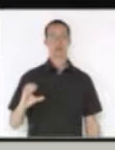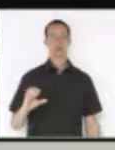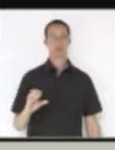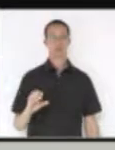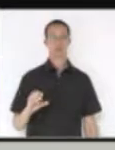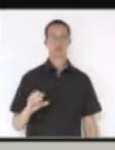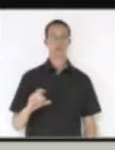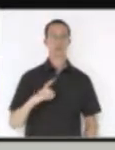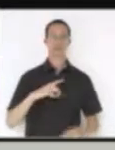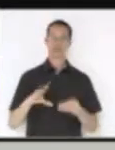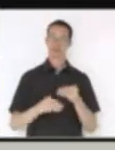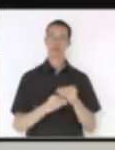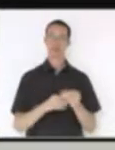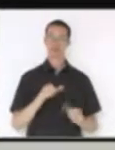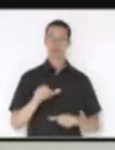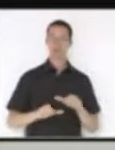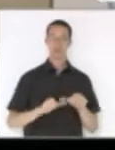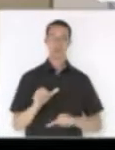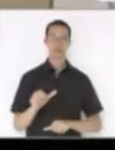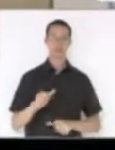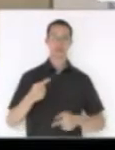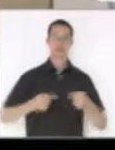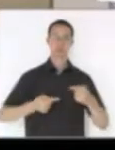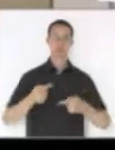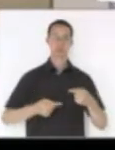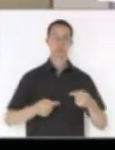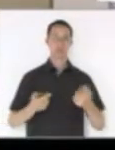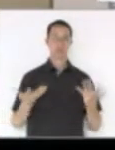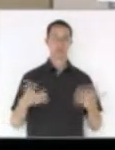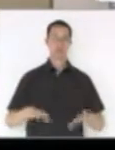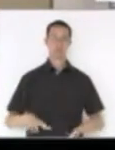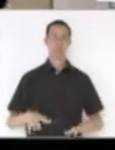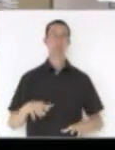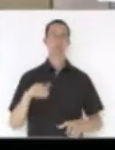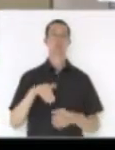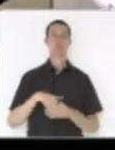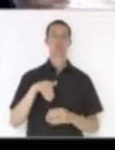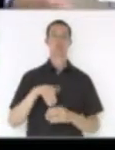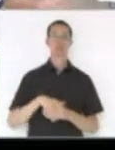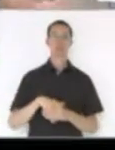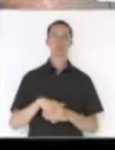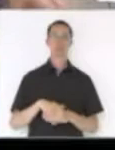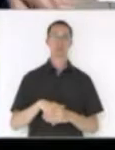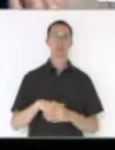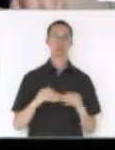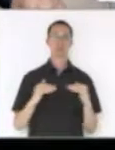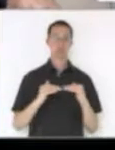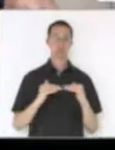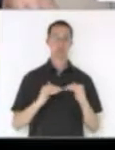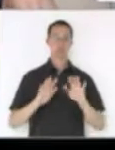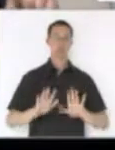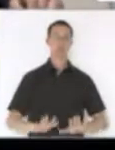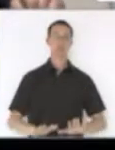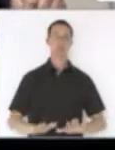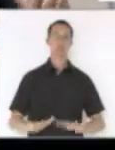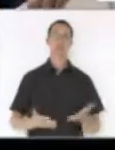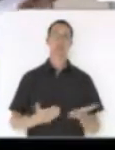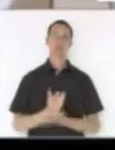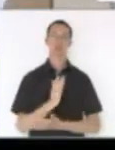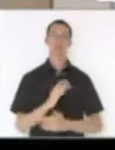emenda modificativa em discussão, não haveria o que queira discutir em votação, quem tiver de acordo permaneça como está